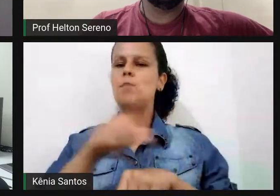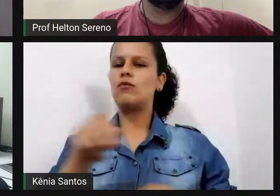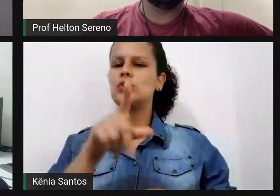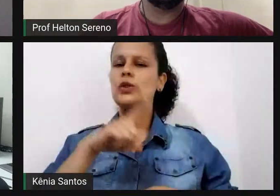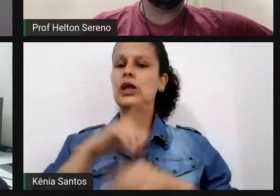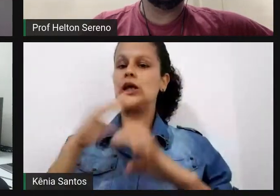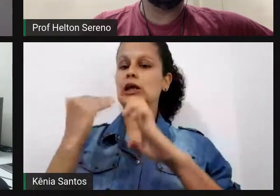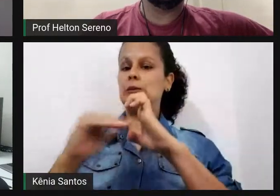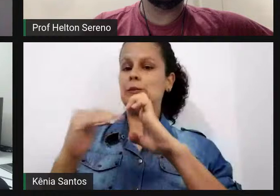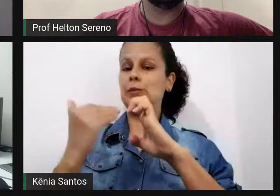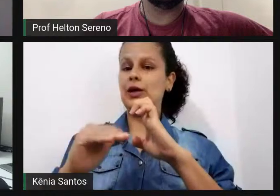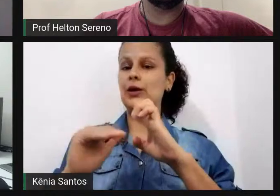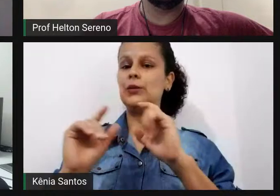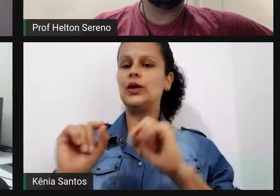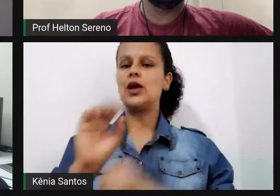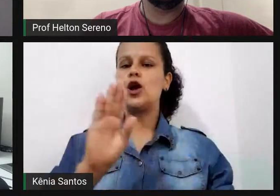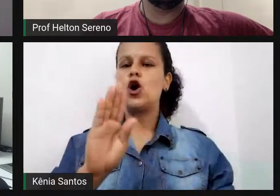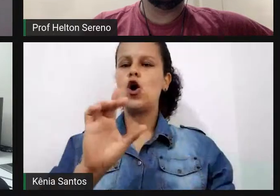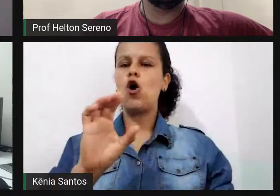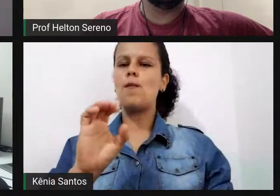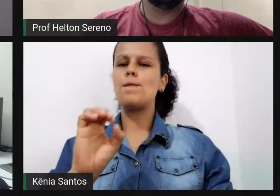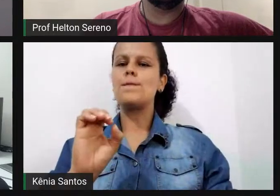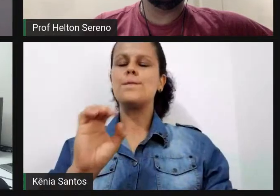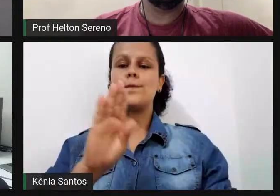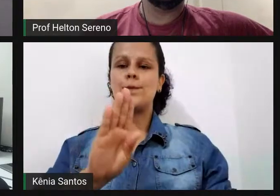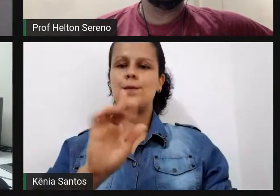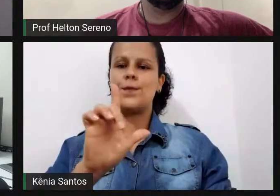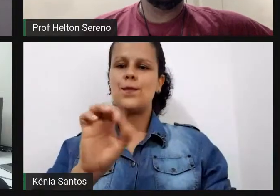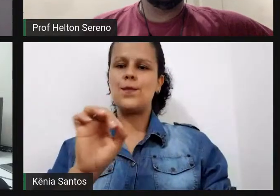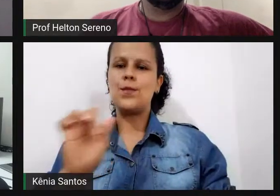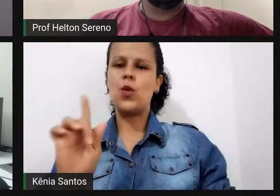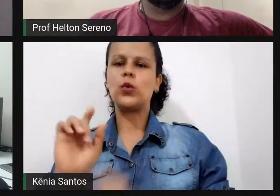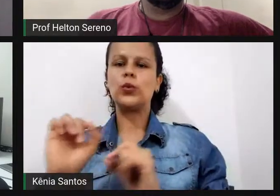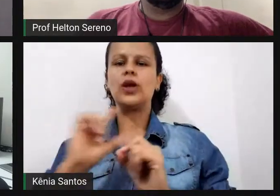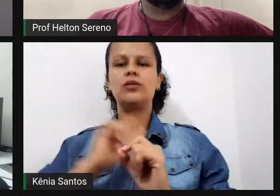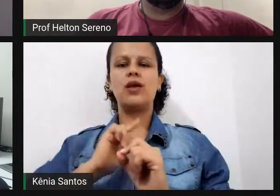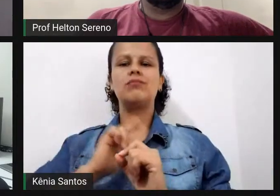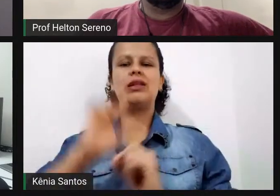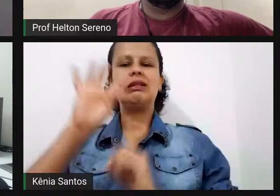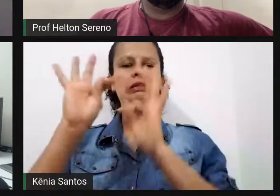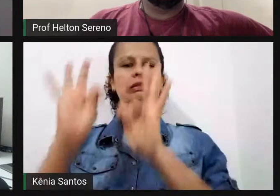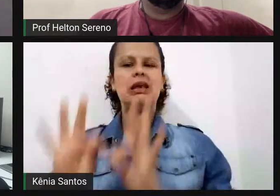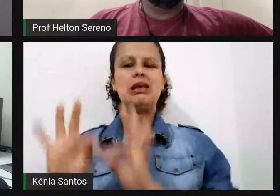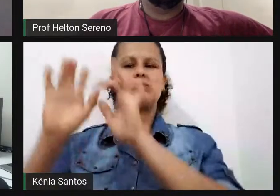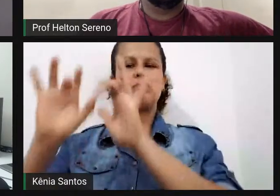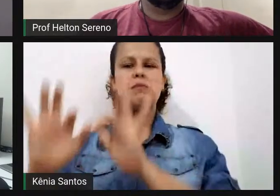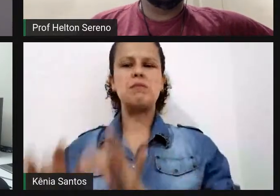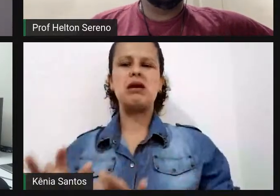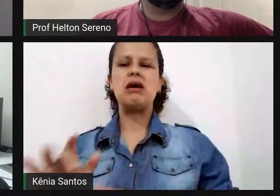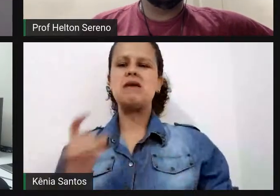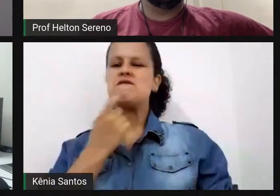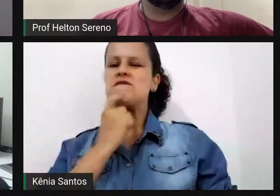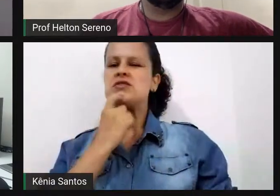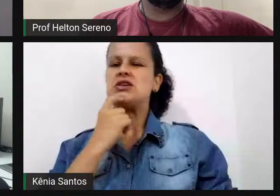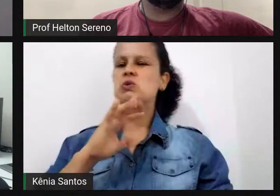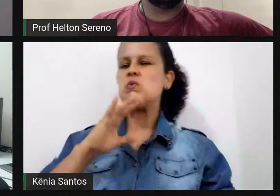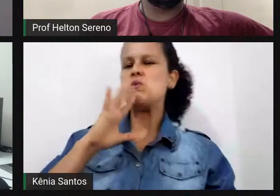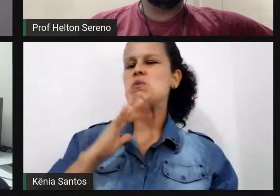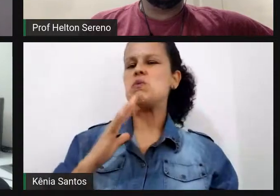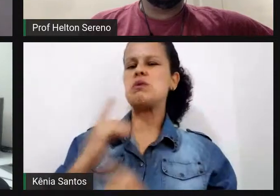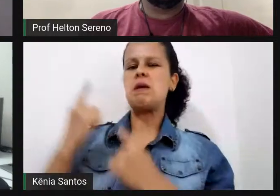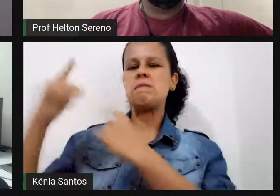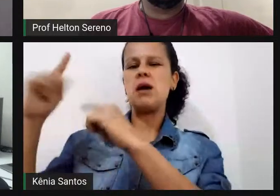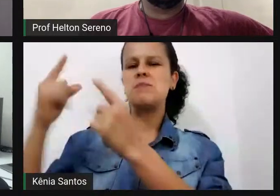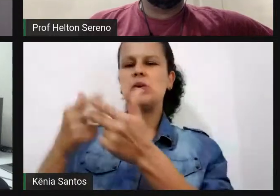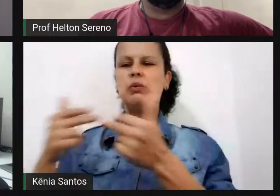texto de um blogueiro. E esse blogueiro, ele fala nesse texto, ele fala muito mal da Finlândia, né? Ele ressalta o fato